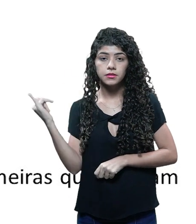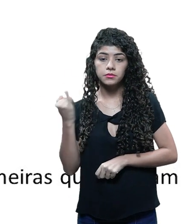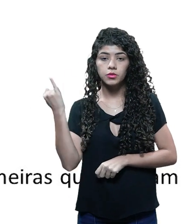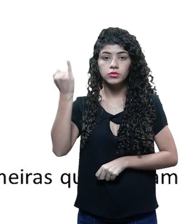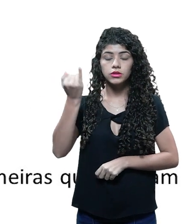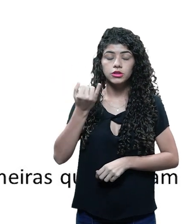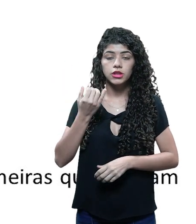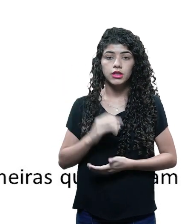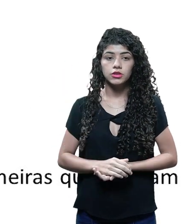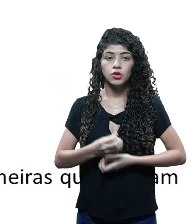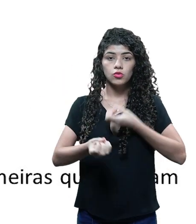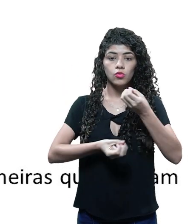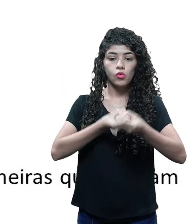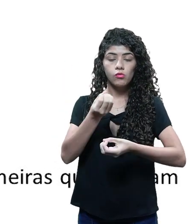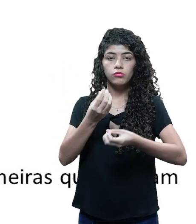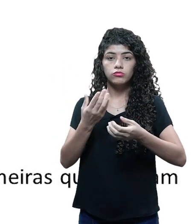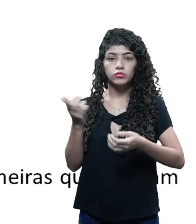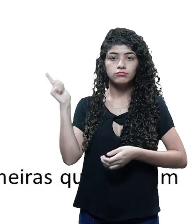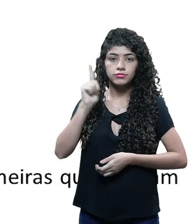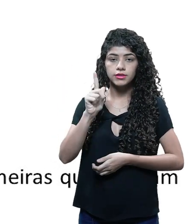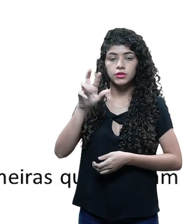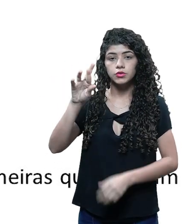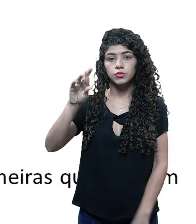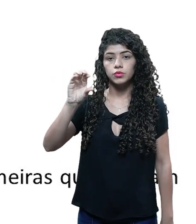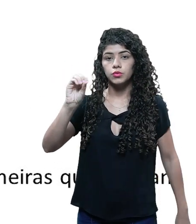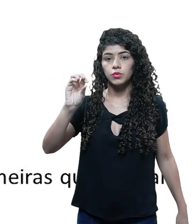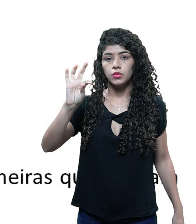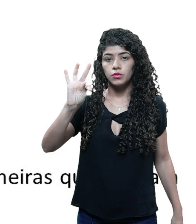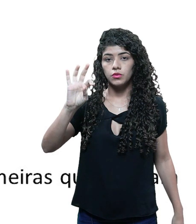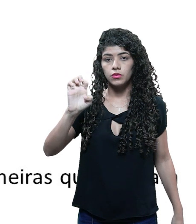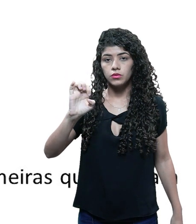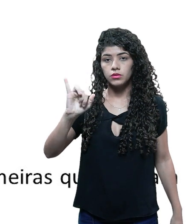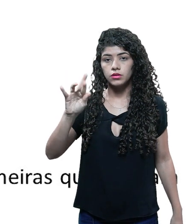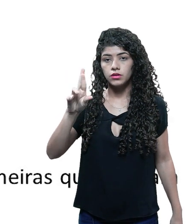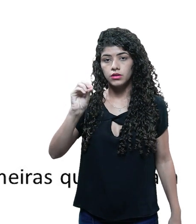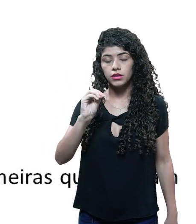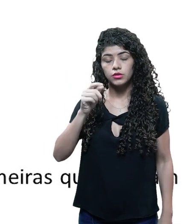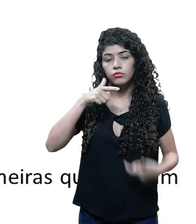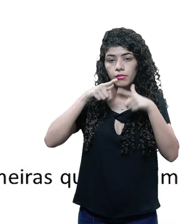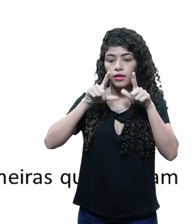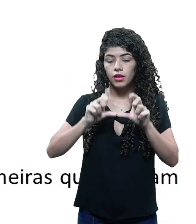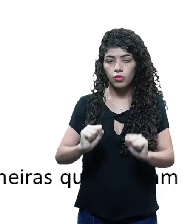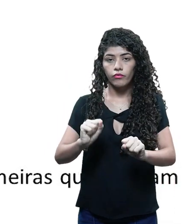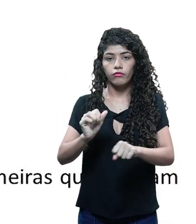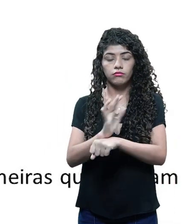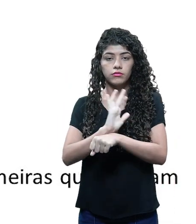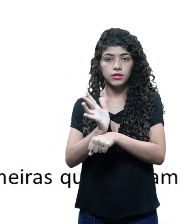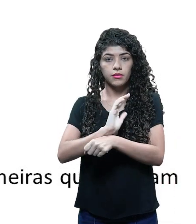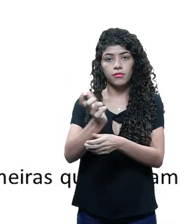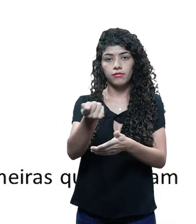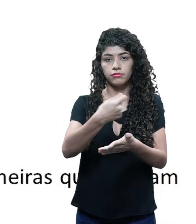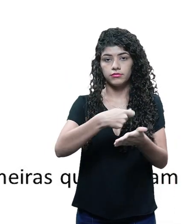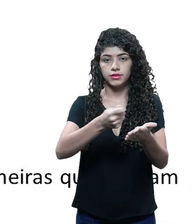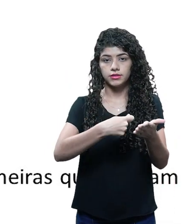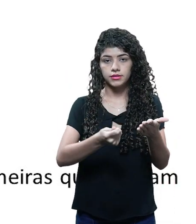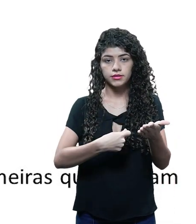processo de como a gente chega ao roteiro, que é o produto final dessa linguagem escrita do cinema, certo?